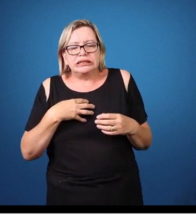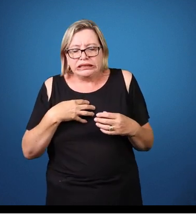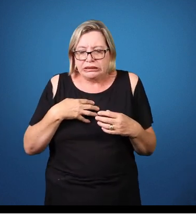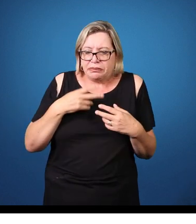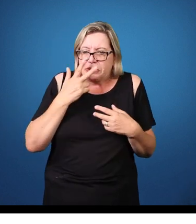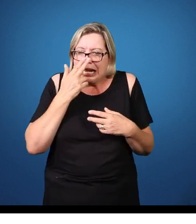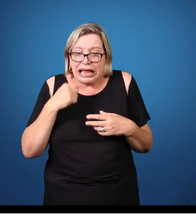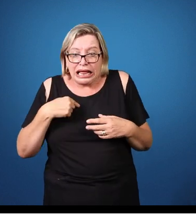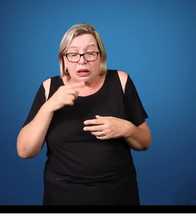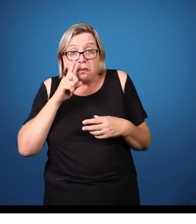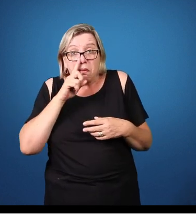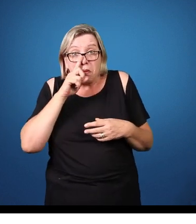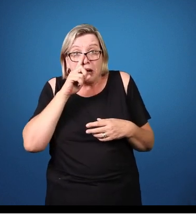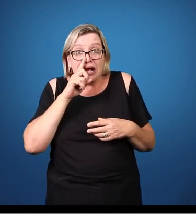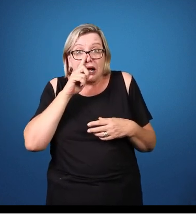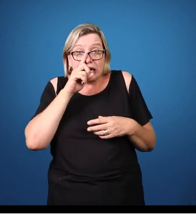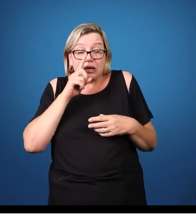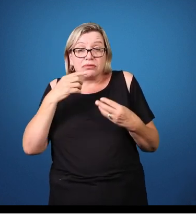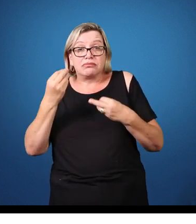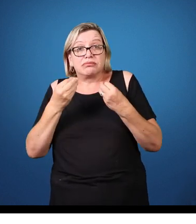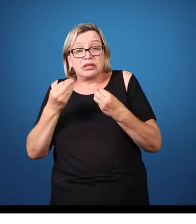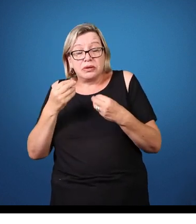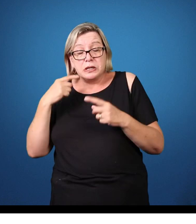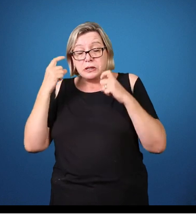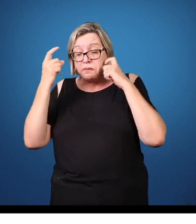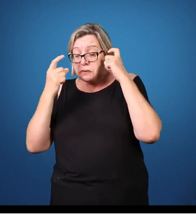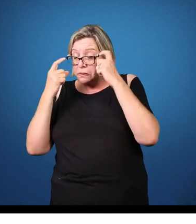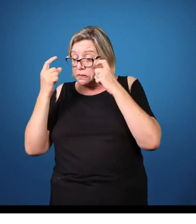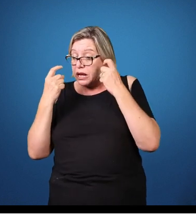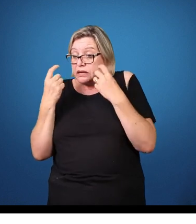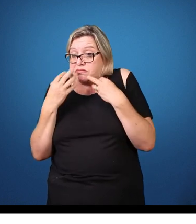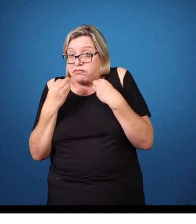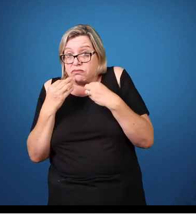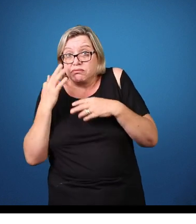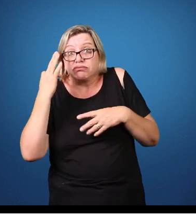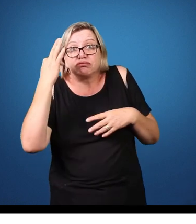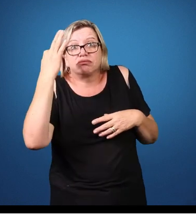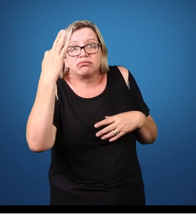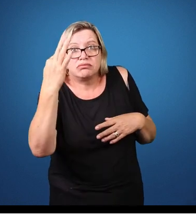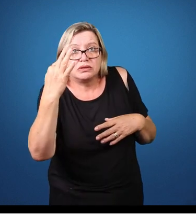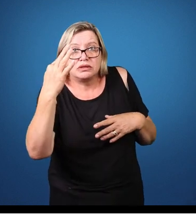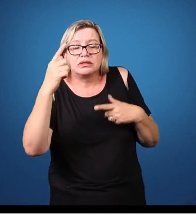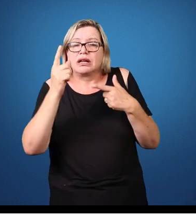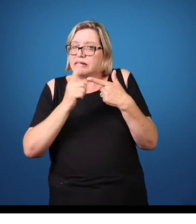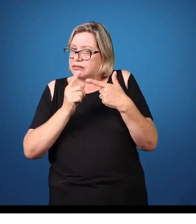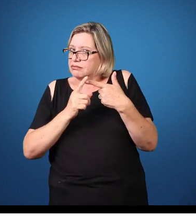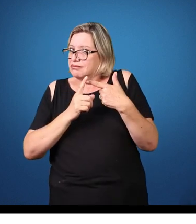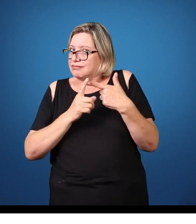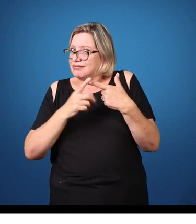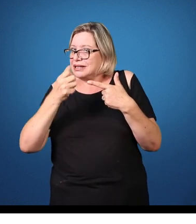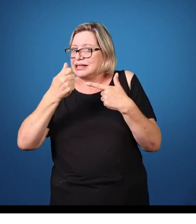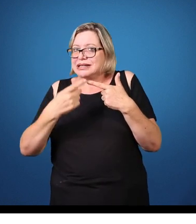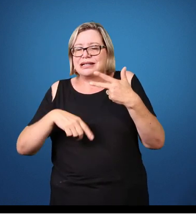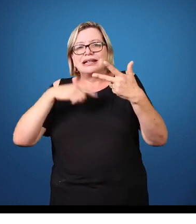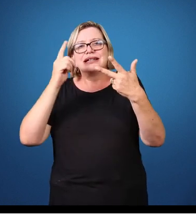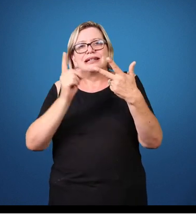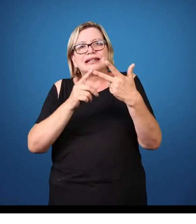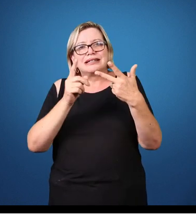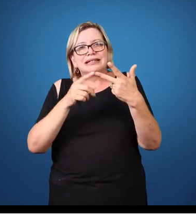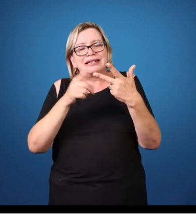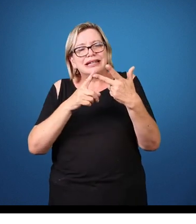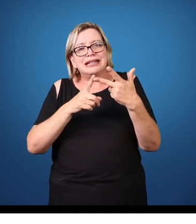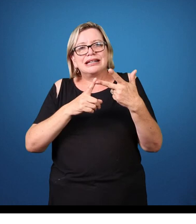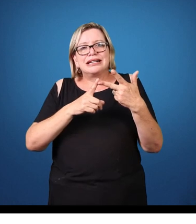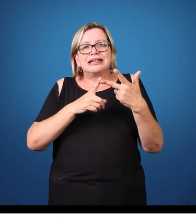caracterizaria as síndromes ansiosas. E as síndromes, a gente pode dizer depressivas ou maníacas, que são